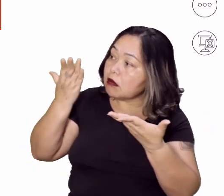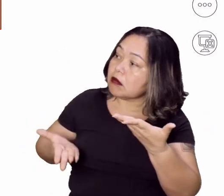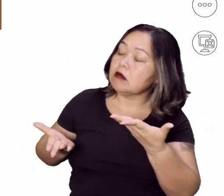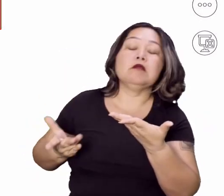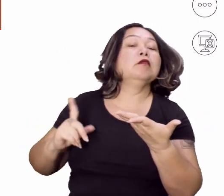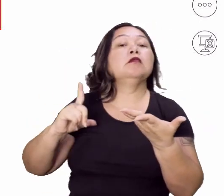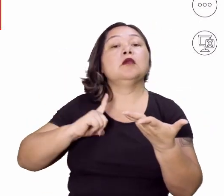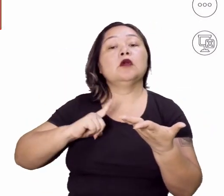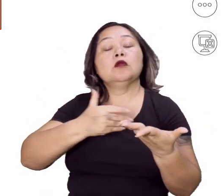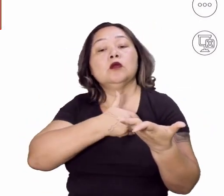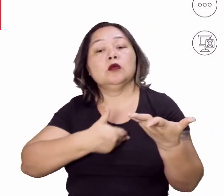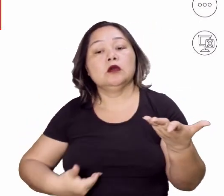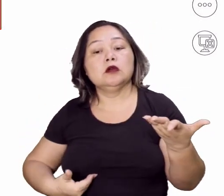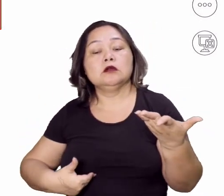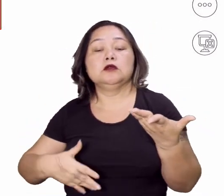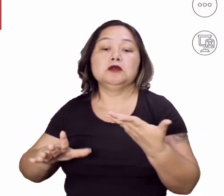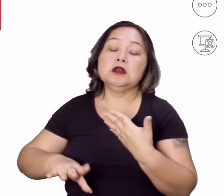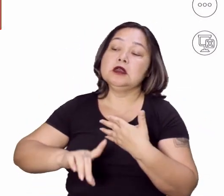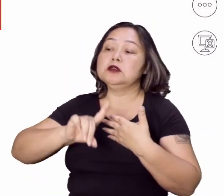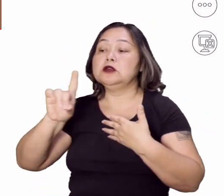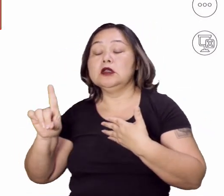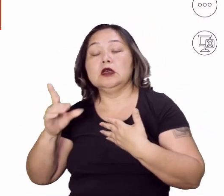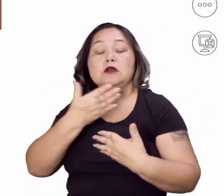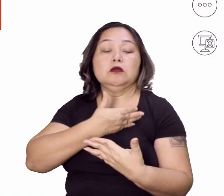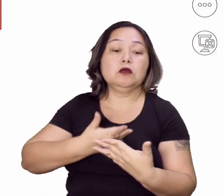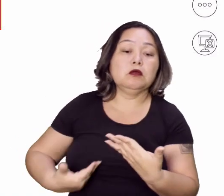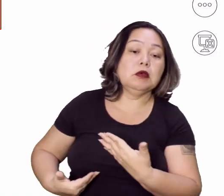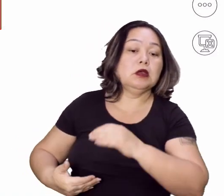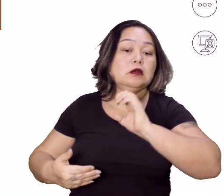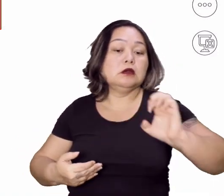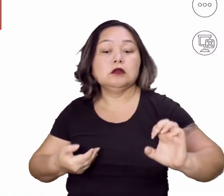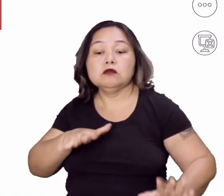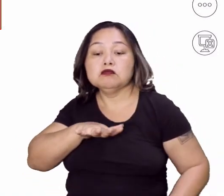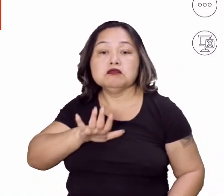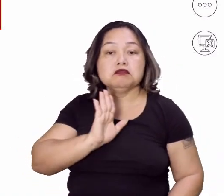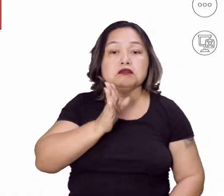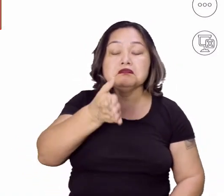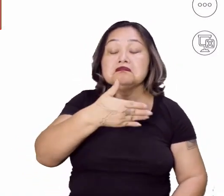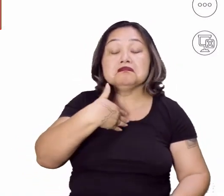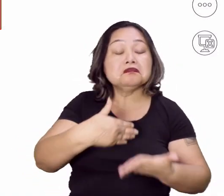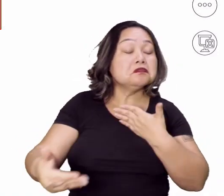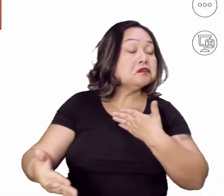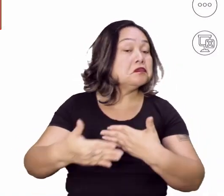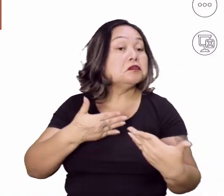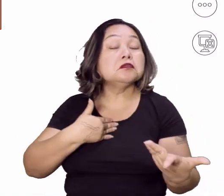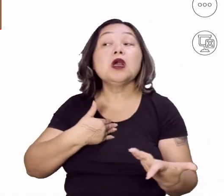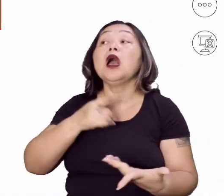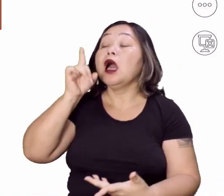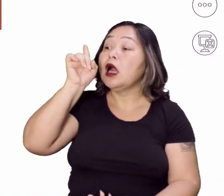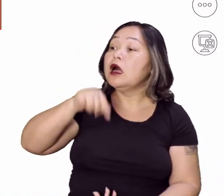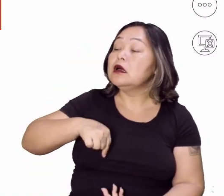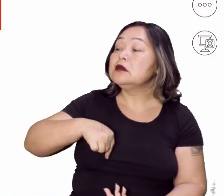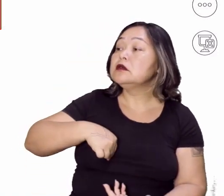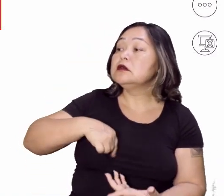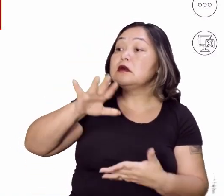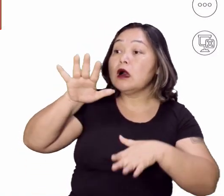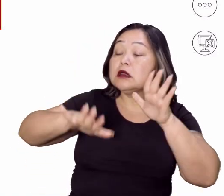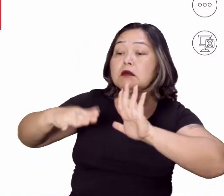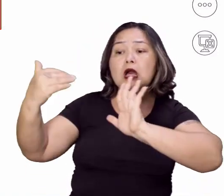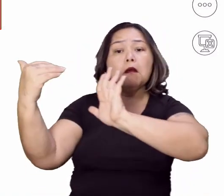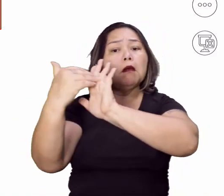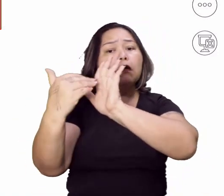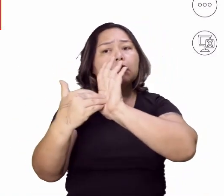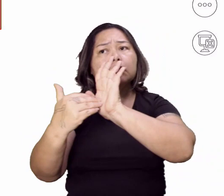tá? Seja um governo de direita, de esquerda, de centro, isso é irrelevante. A questão é que, dependendo da